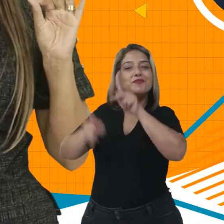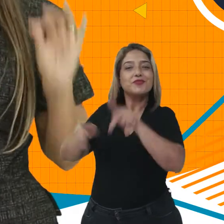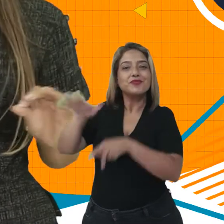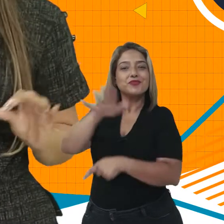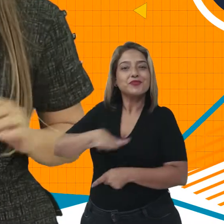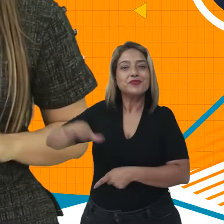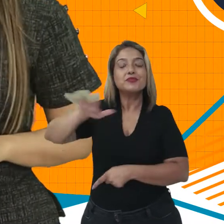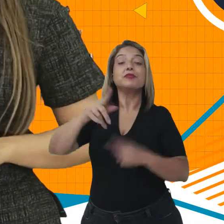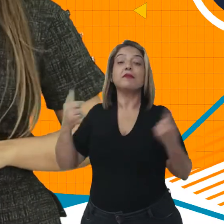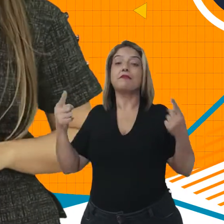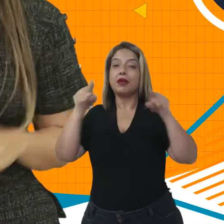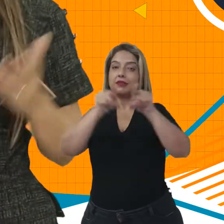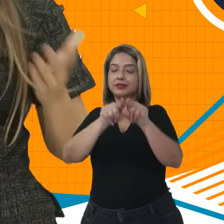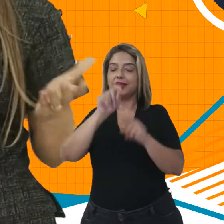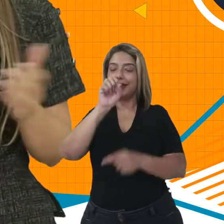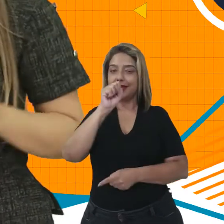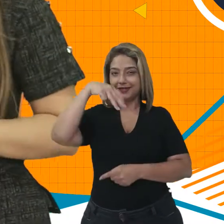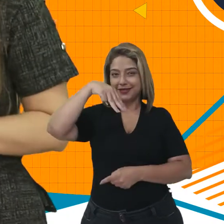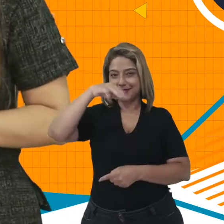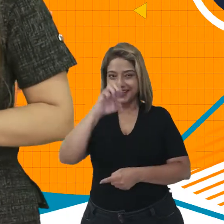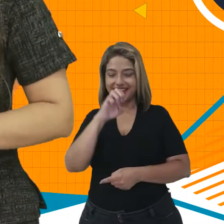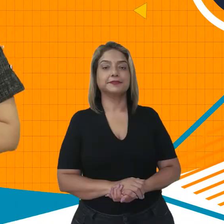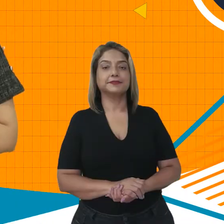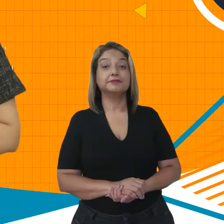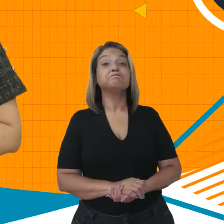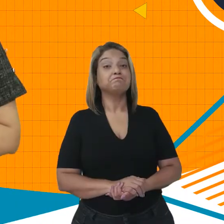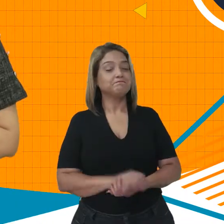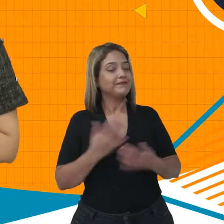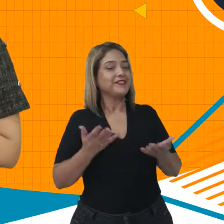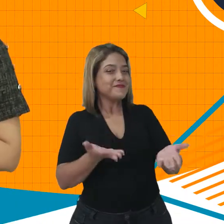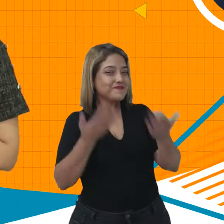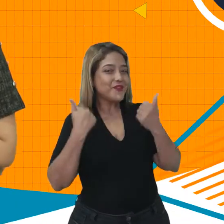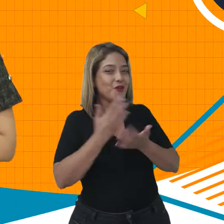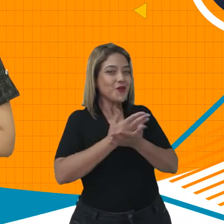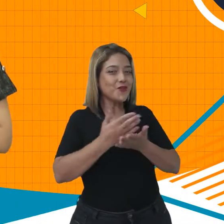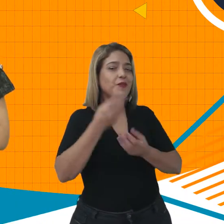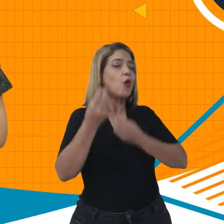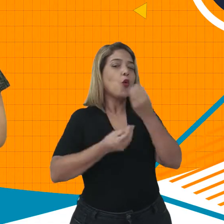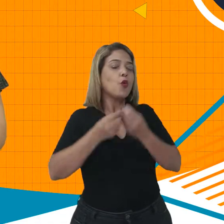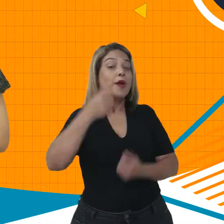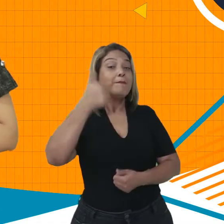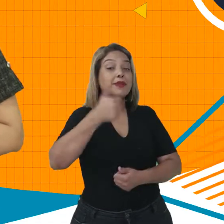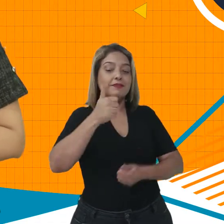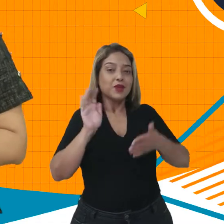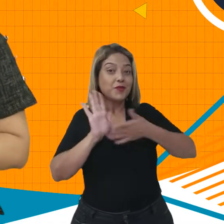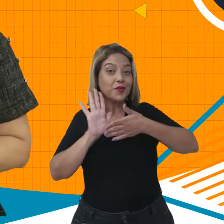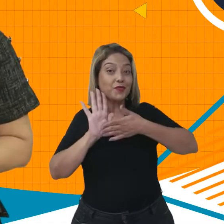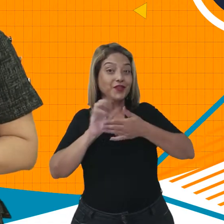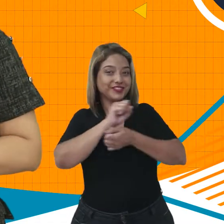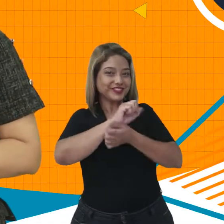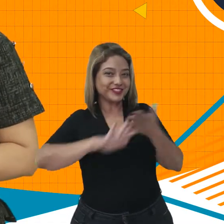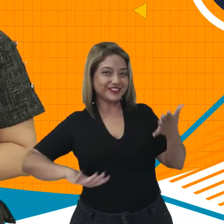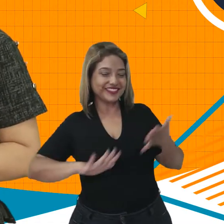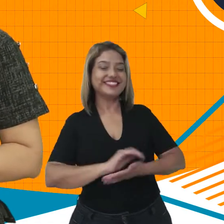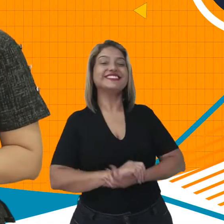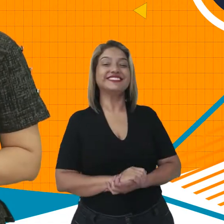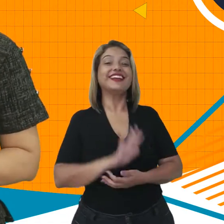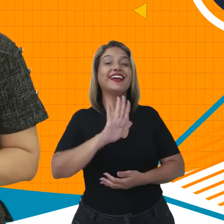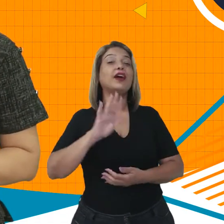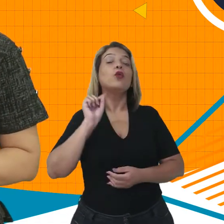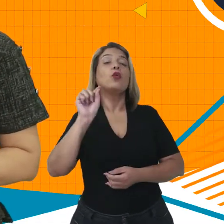de domínio público e parceiros da SME. Então bora começar a falar da nossa primeira proposta de atividade,